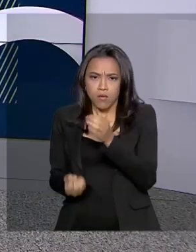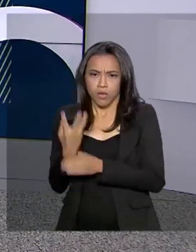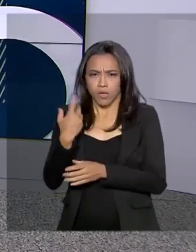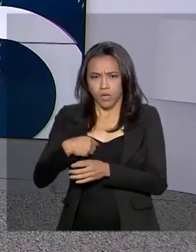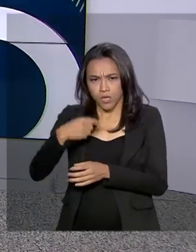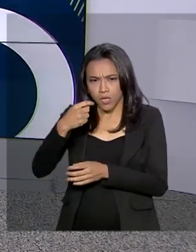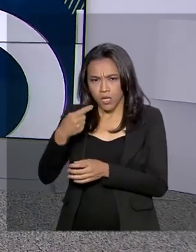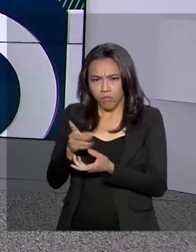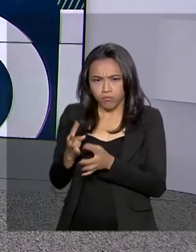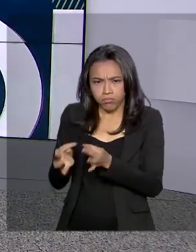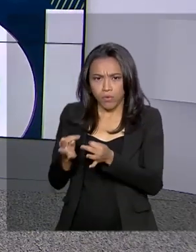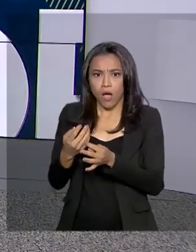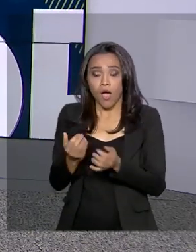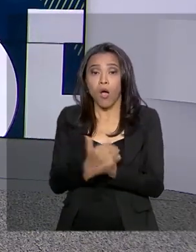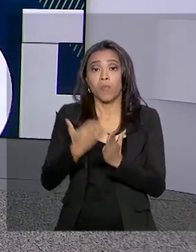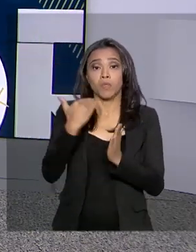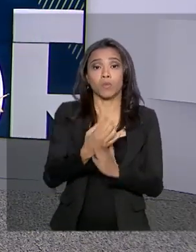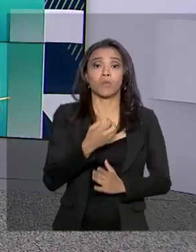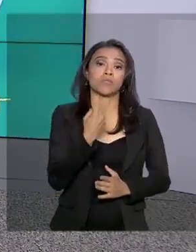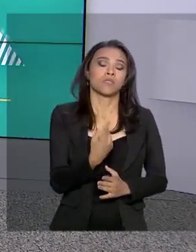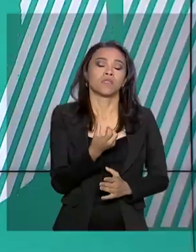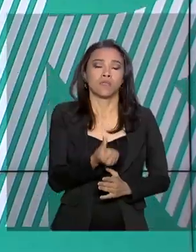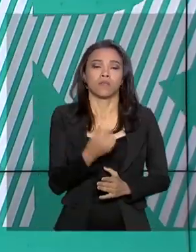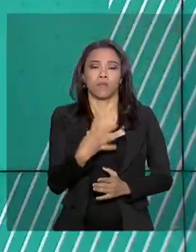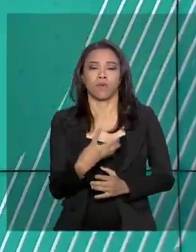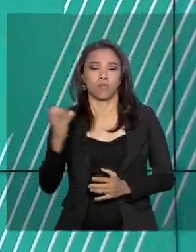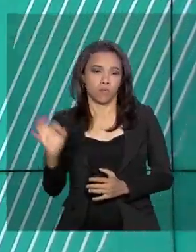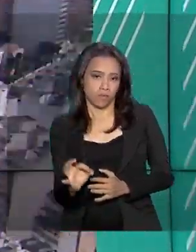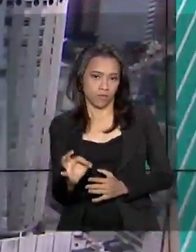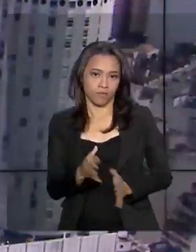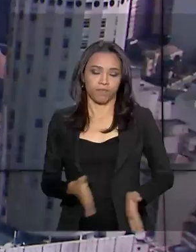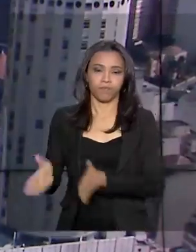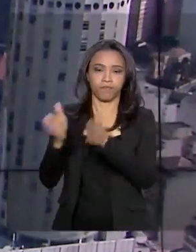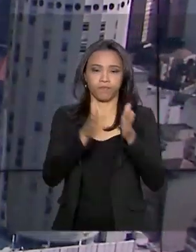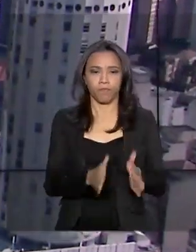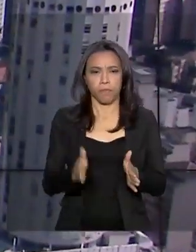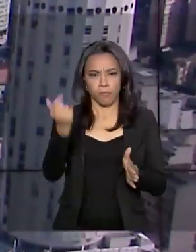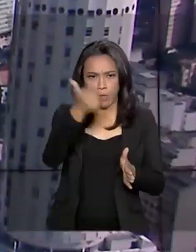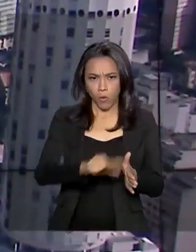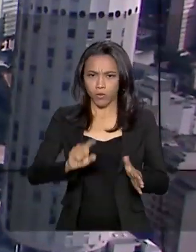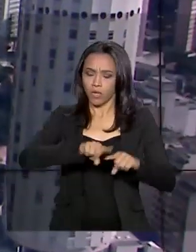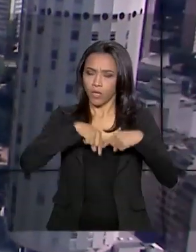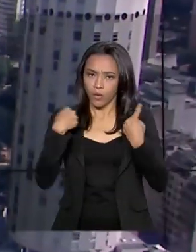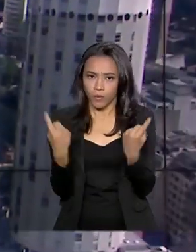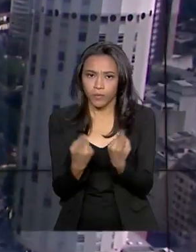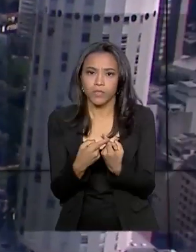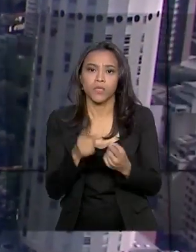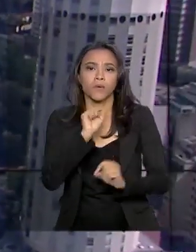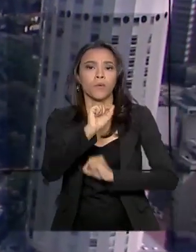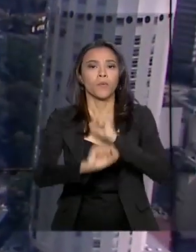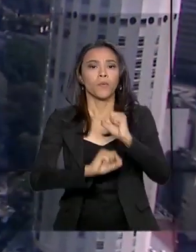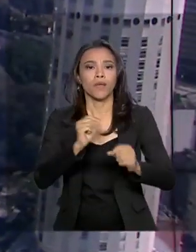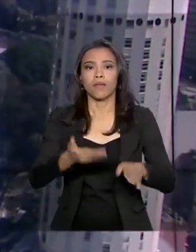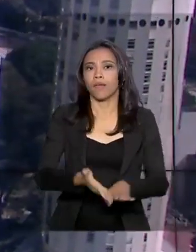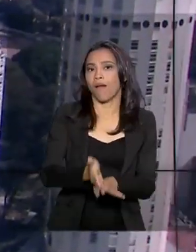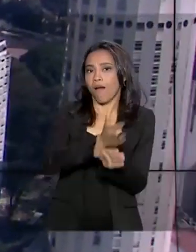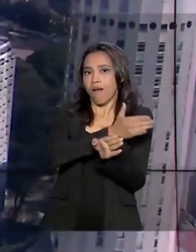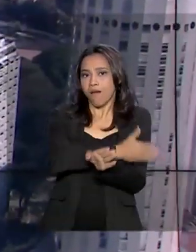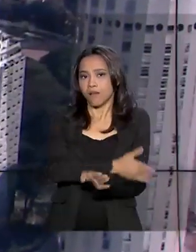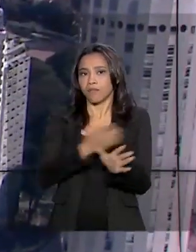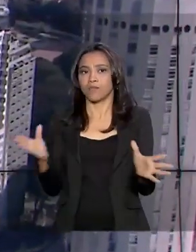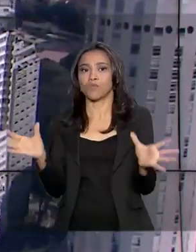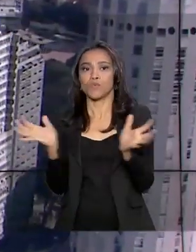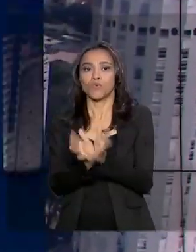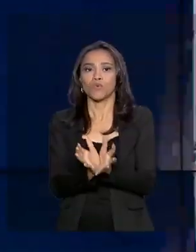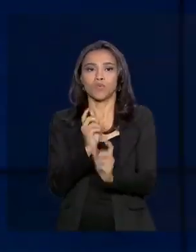164%. Mais uma rodada de reuniões que antecedem a cúpula do BRICS aqui no Brasil.